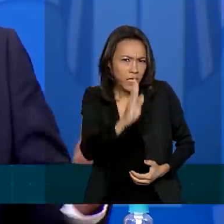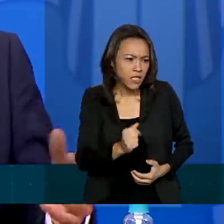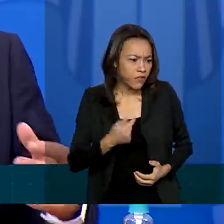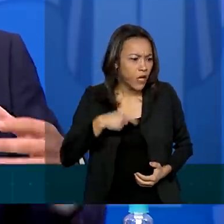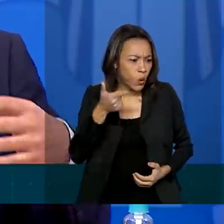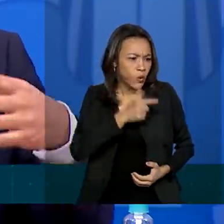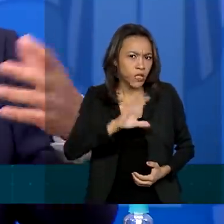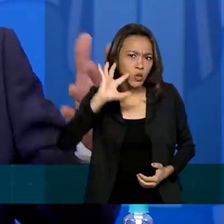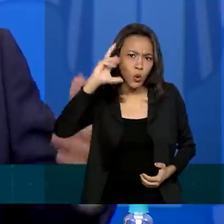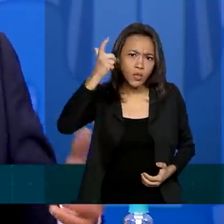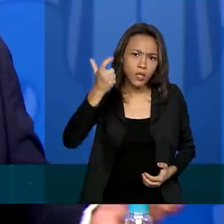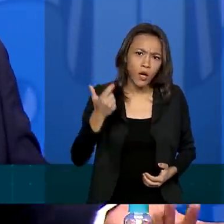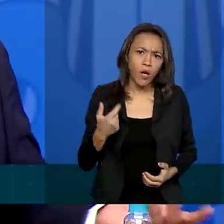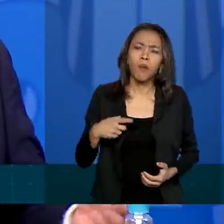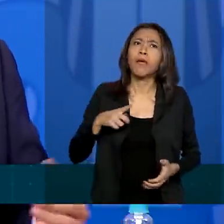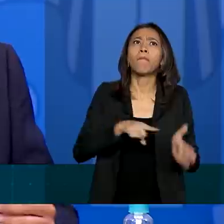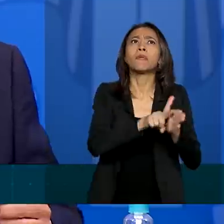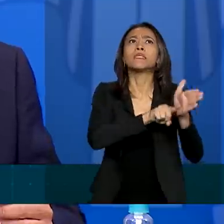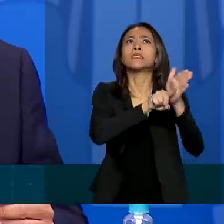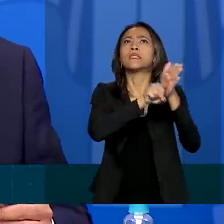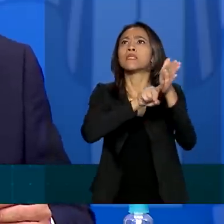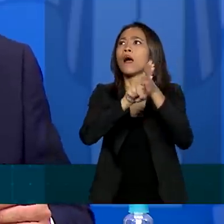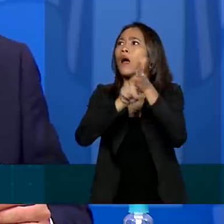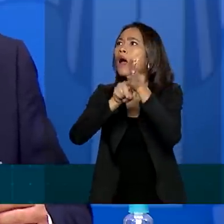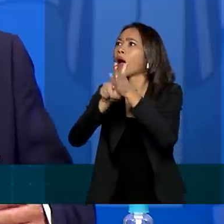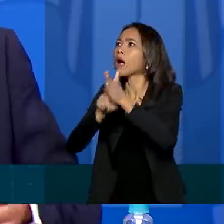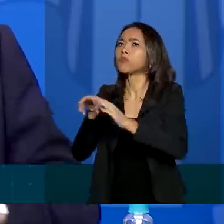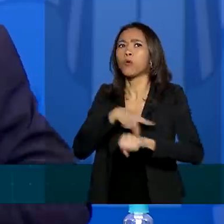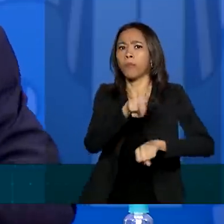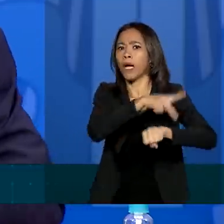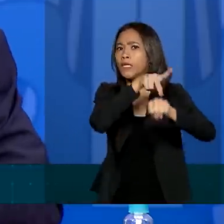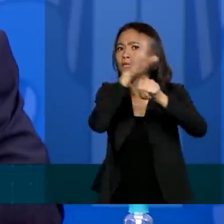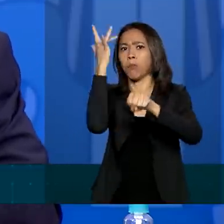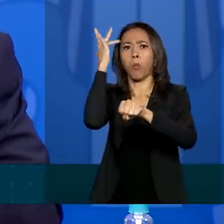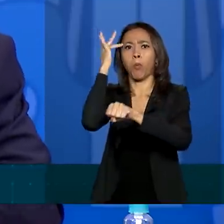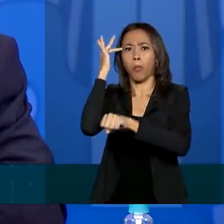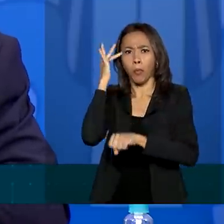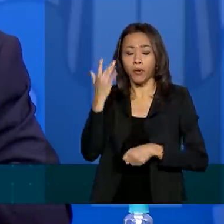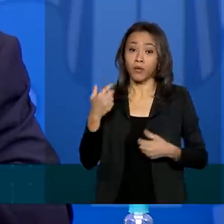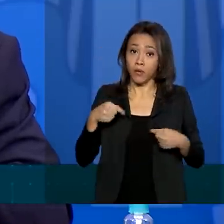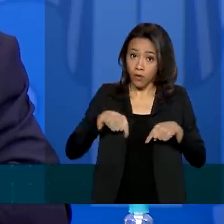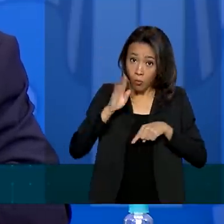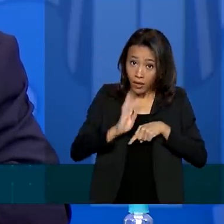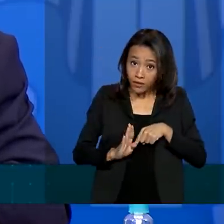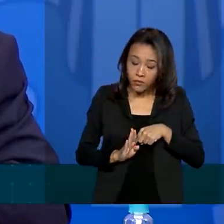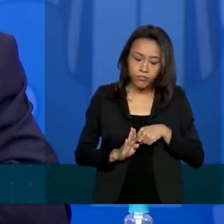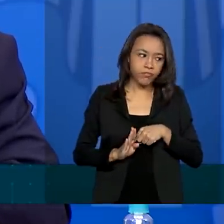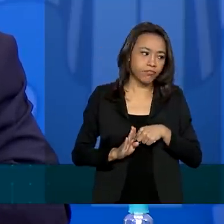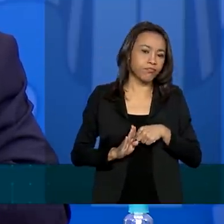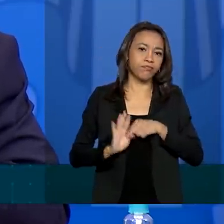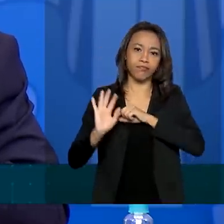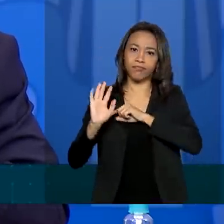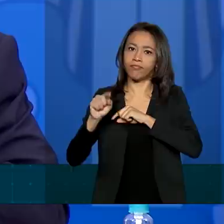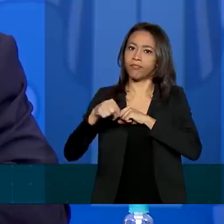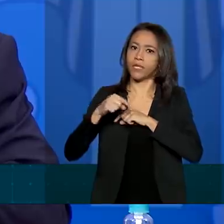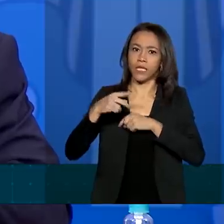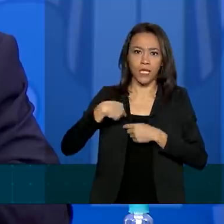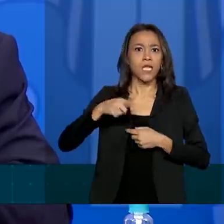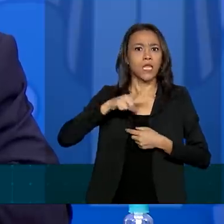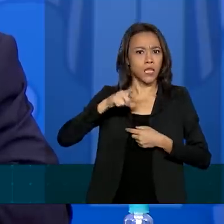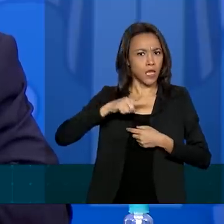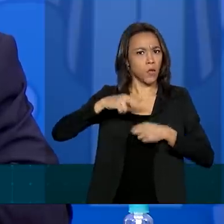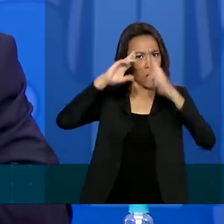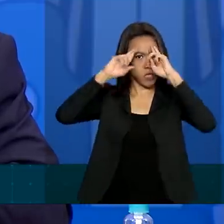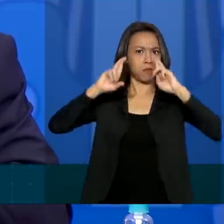sendo que isso tem sido pesquisado por tantos países grandes. Saiba que o Brasil é extremamente respeitado nessa área de virologia,